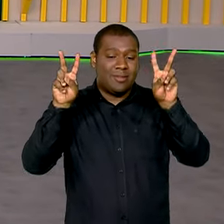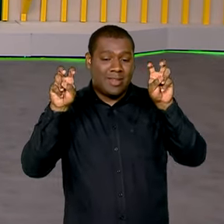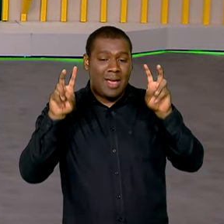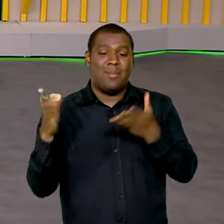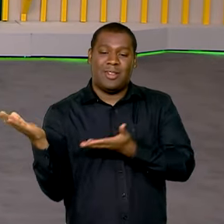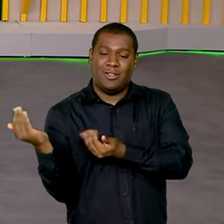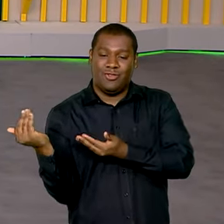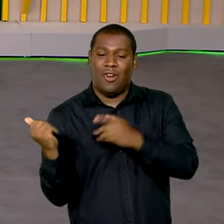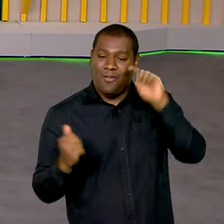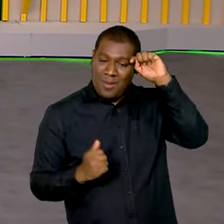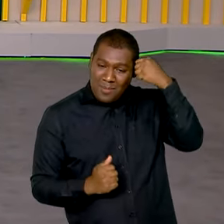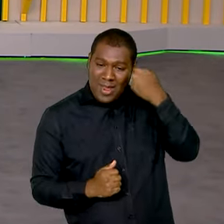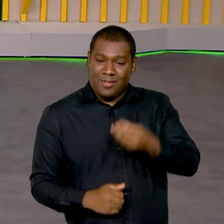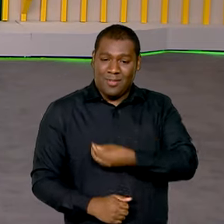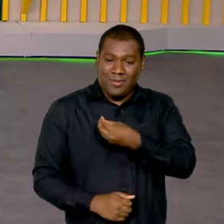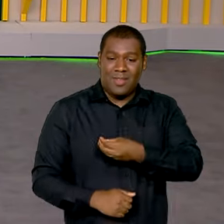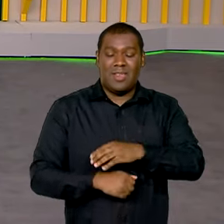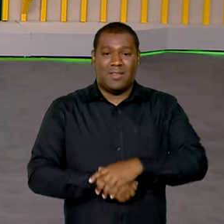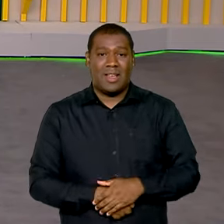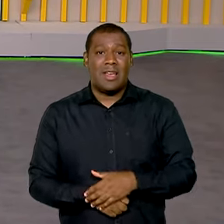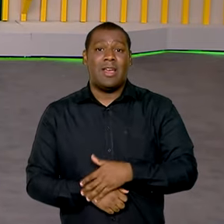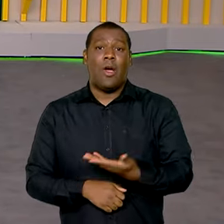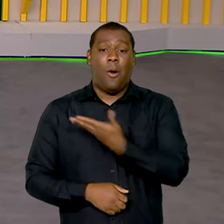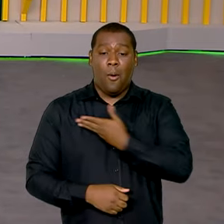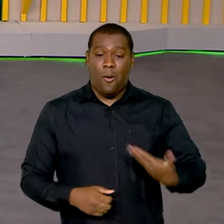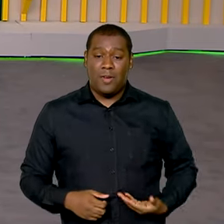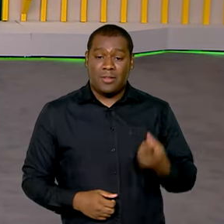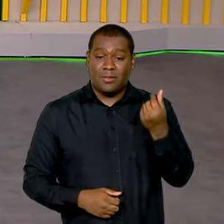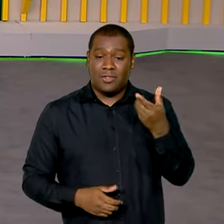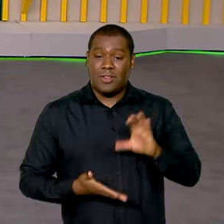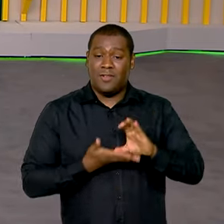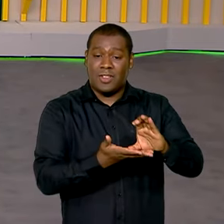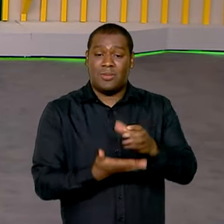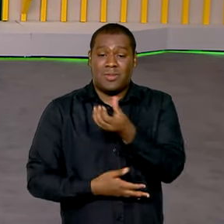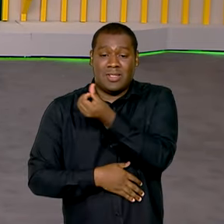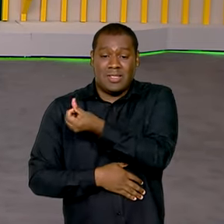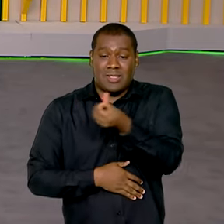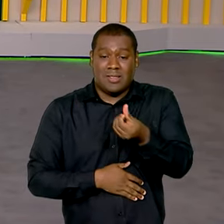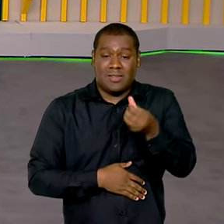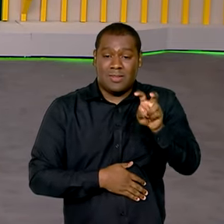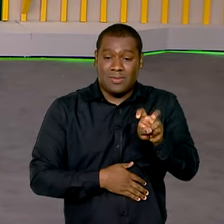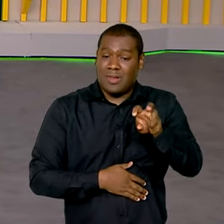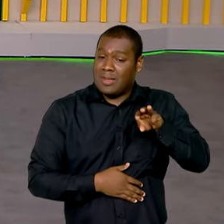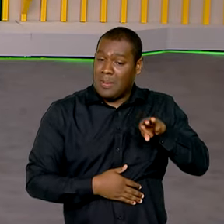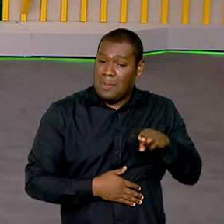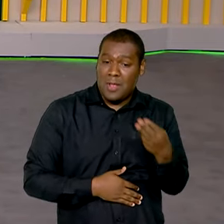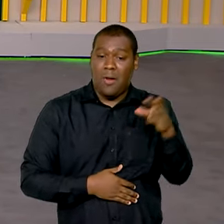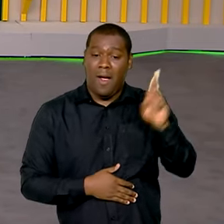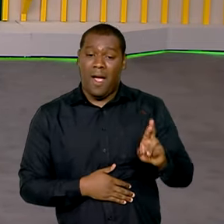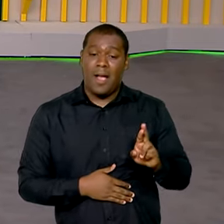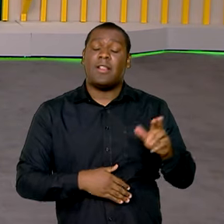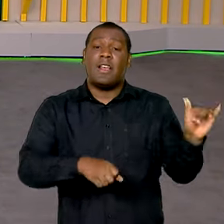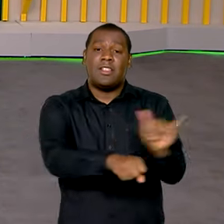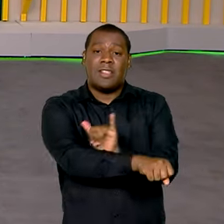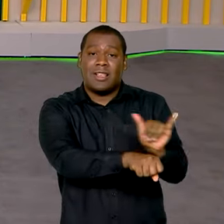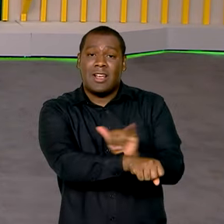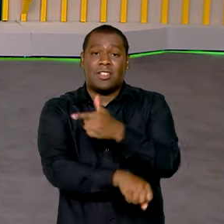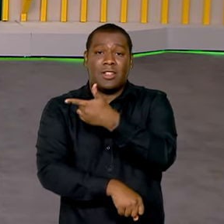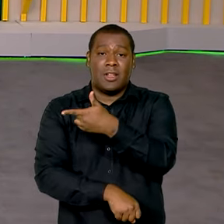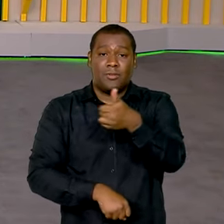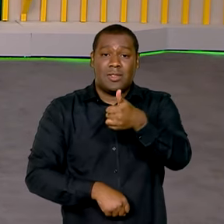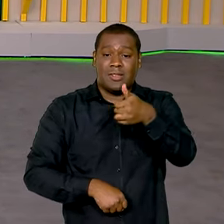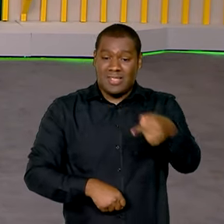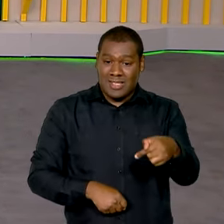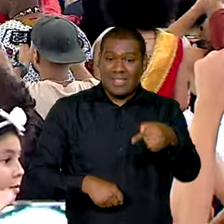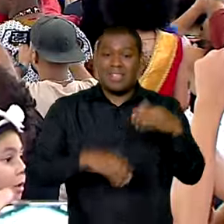Negra Viva. São mais de 650 milhões de reais com 217 ações de igualdade racial no país.